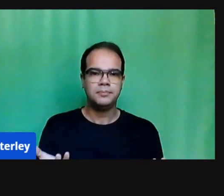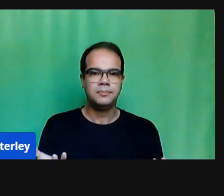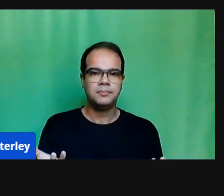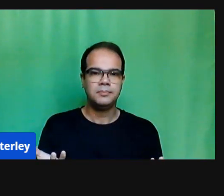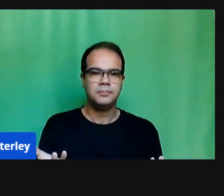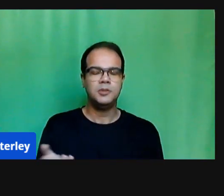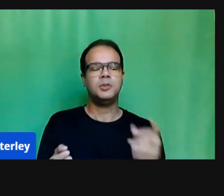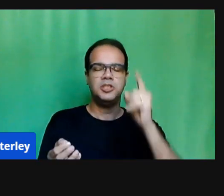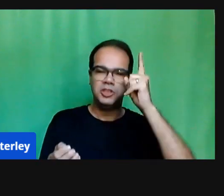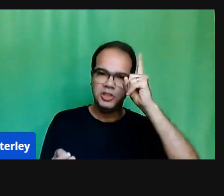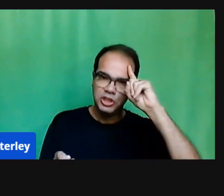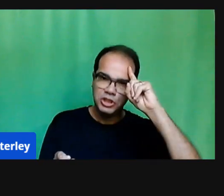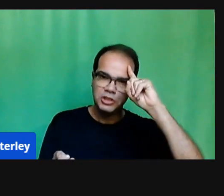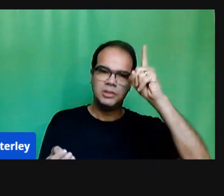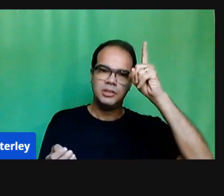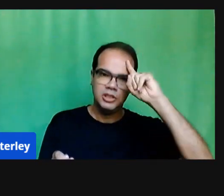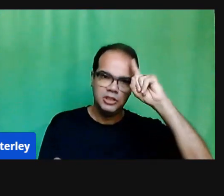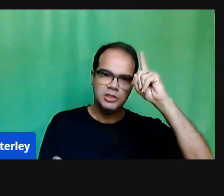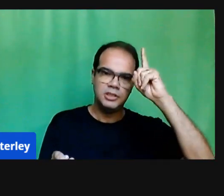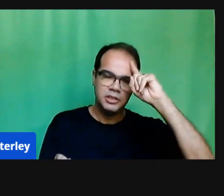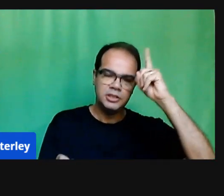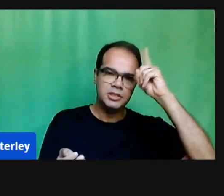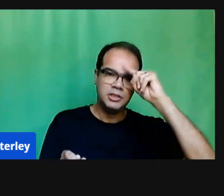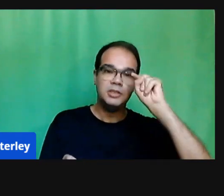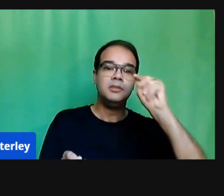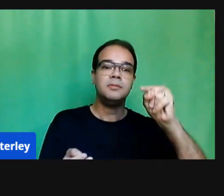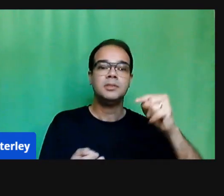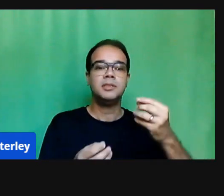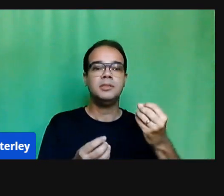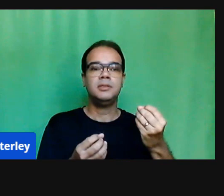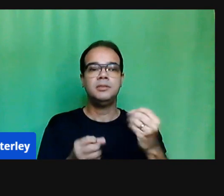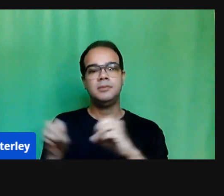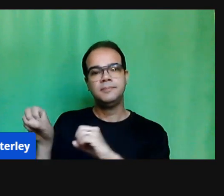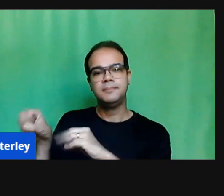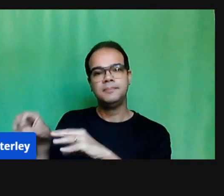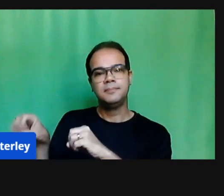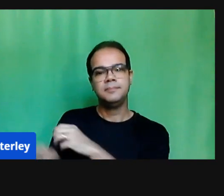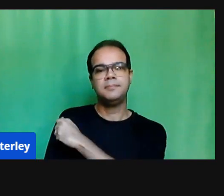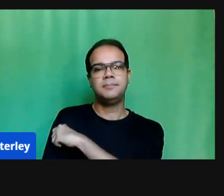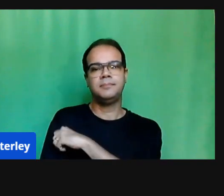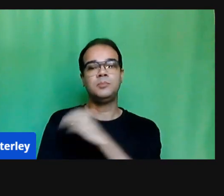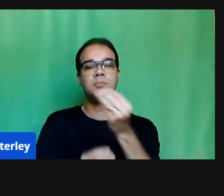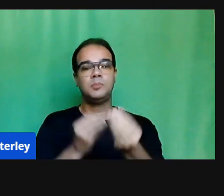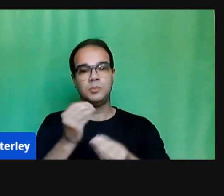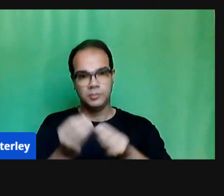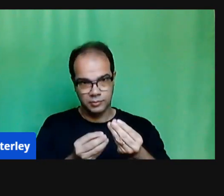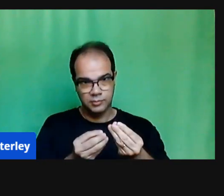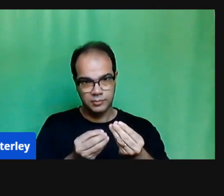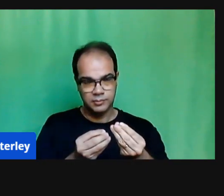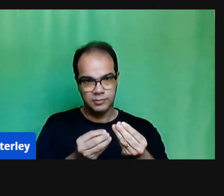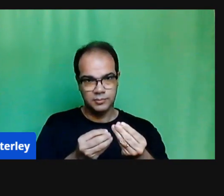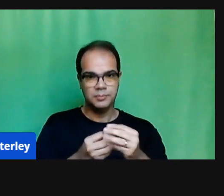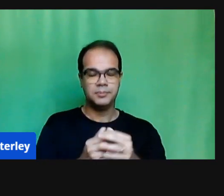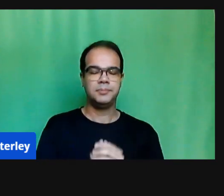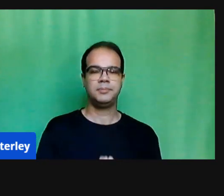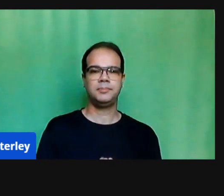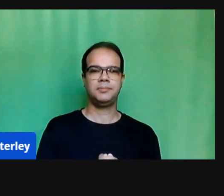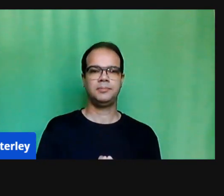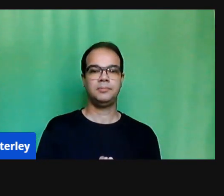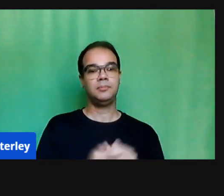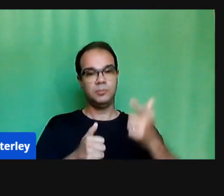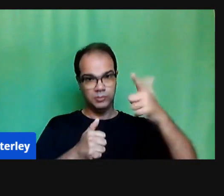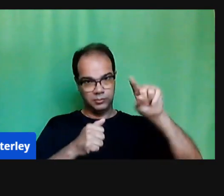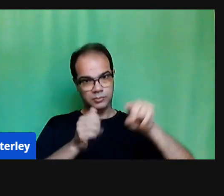no dia a dia, durante as aulas presenciais, a professora faz esse registro, aí nós perguntamos para ele em seguida, o que que é possível